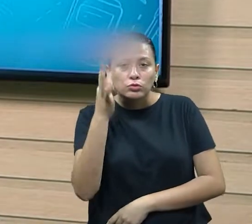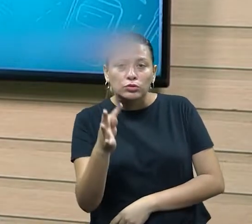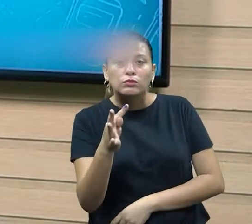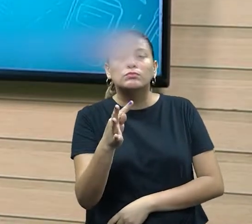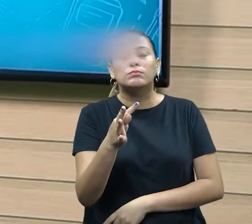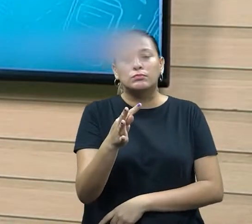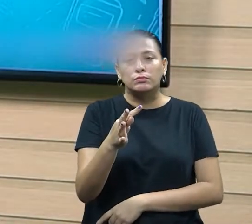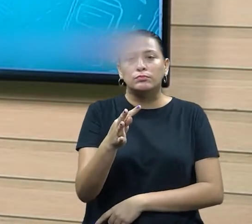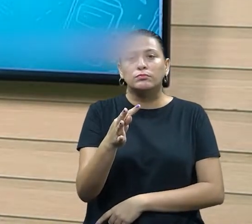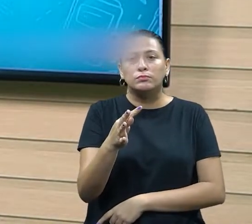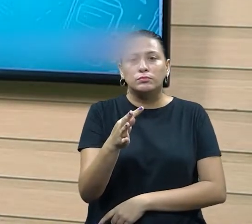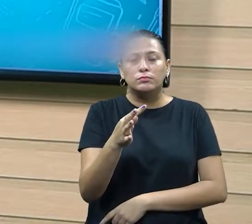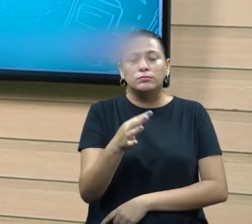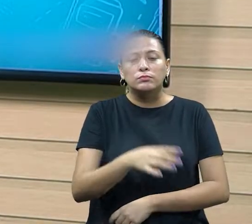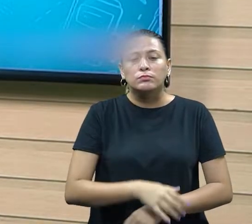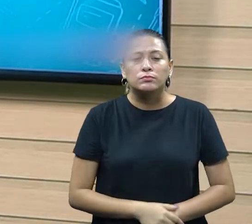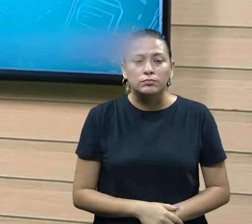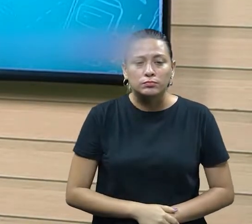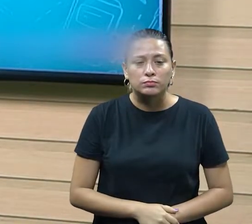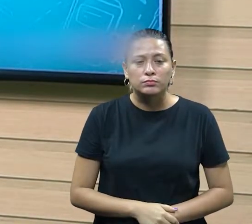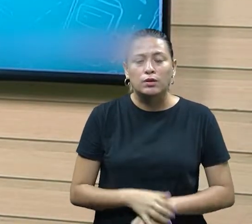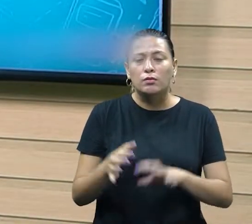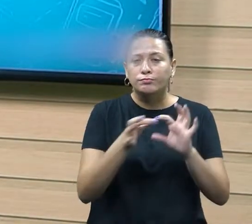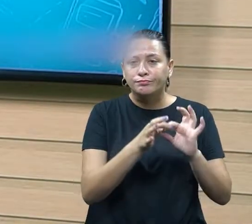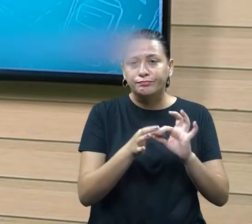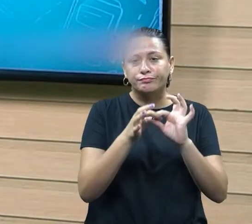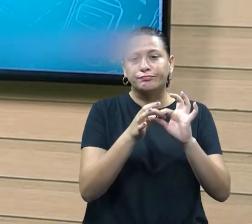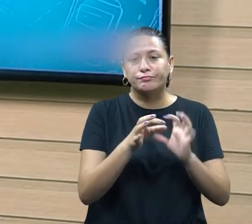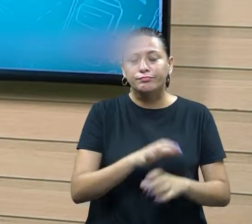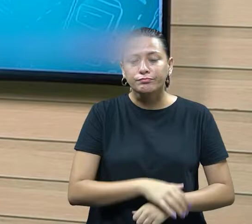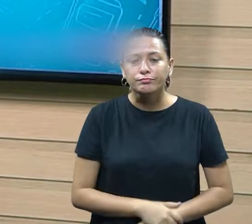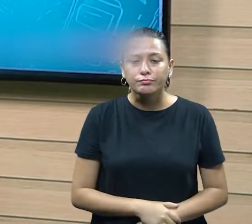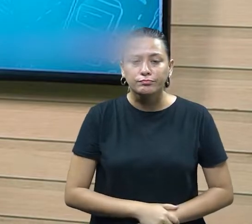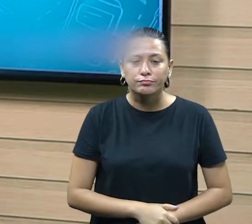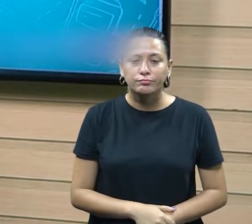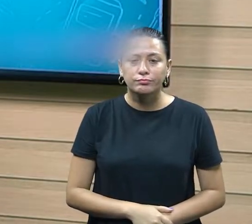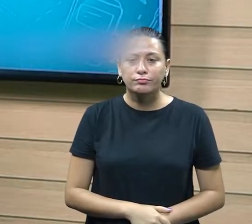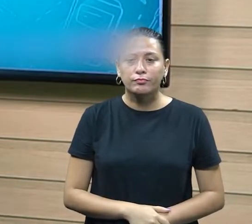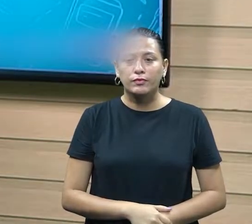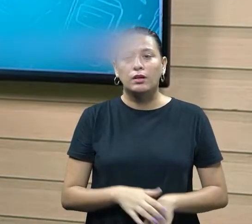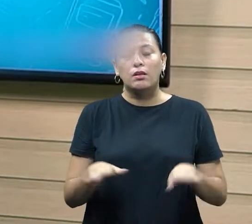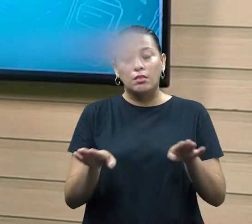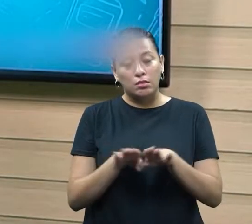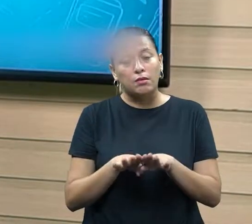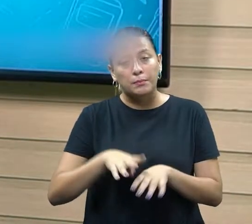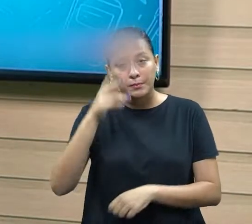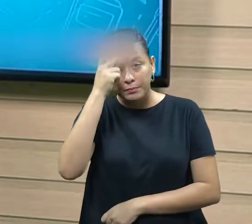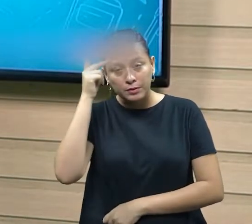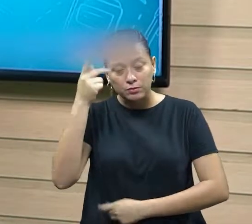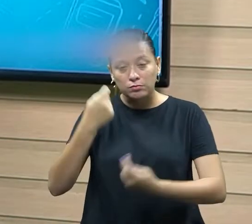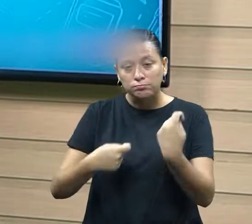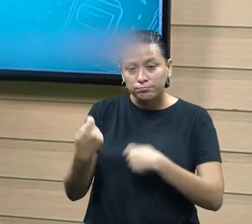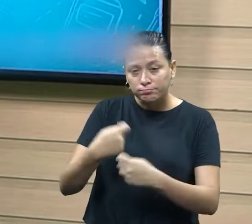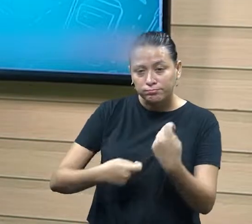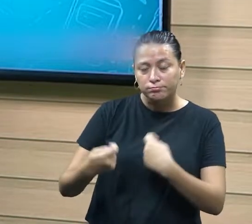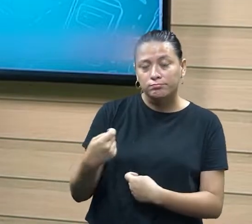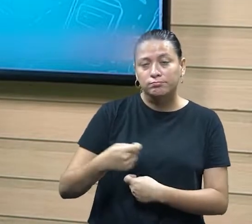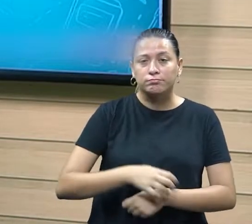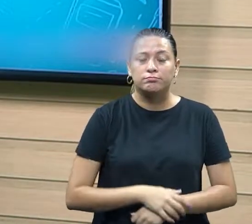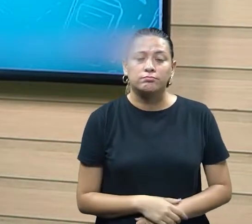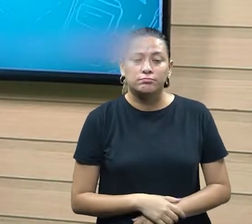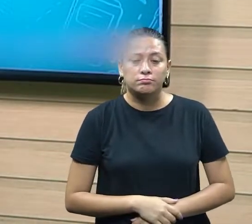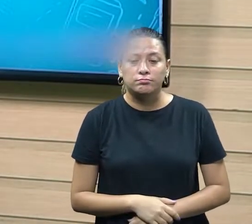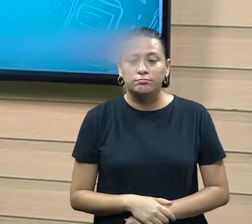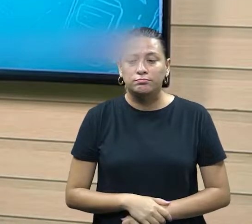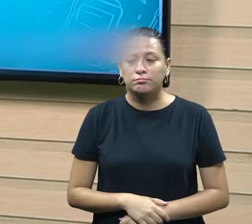se dizendo a mesma situação, né? Então, nós observemos isso. O negociador, como é que é esse,